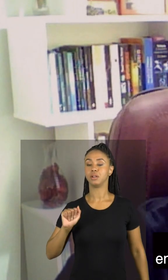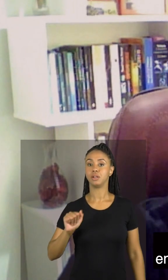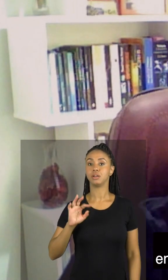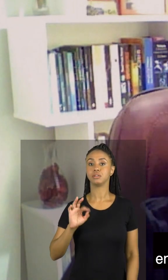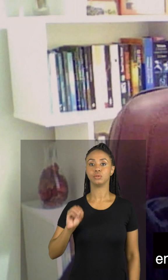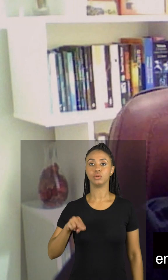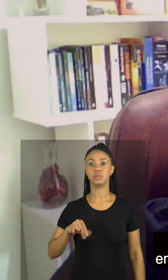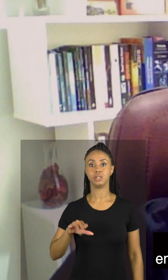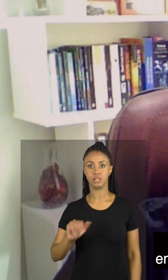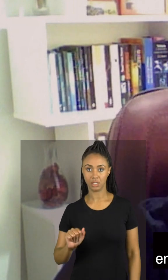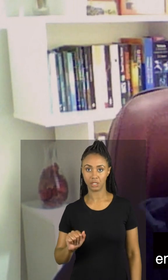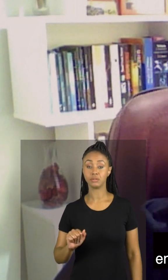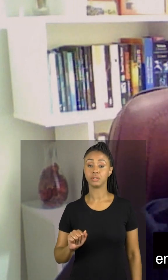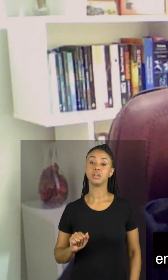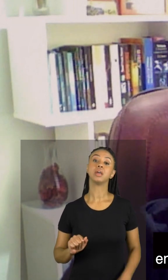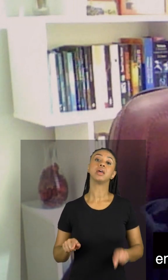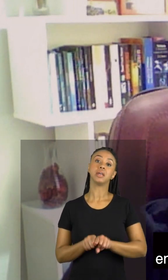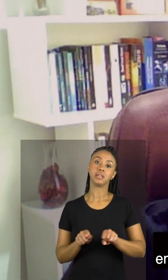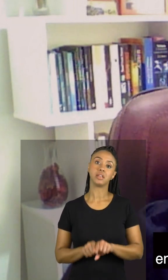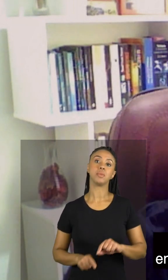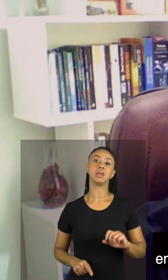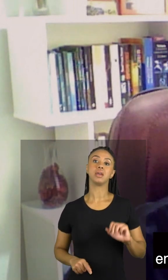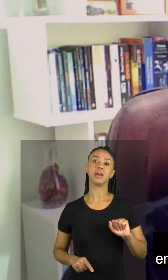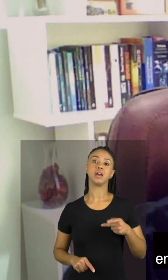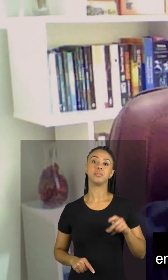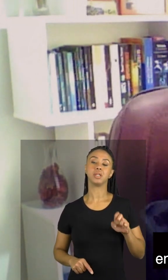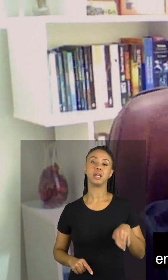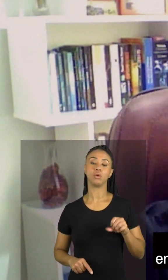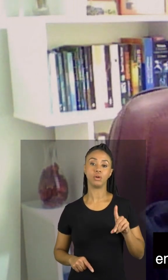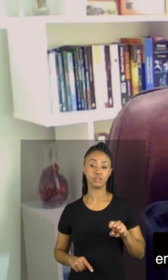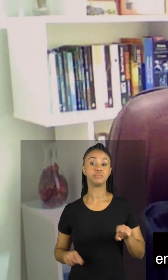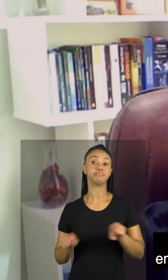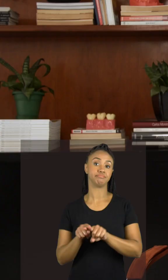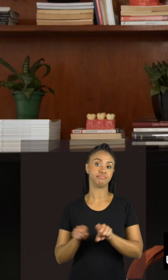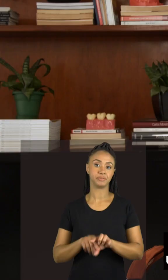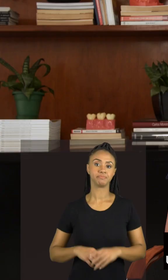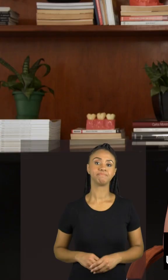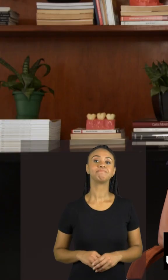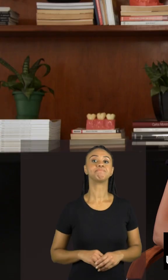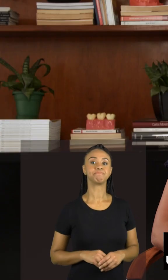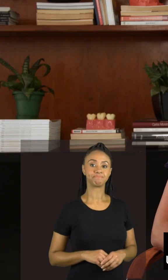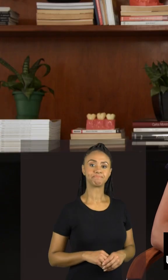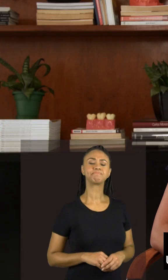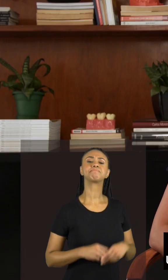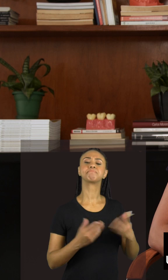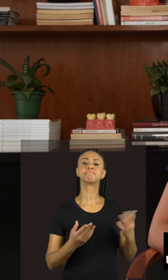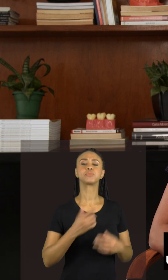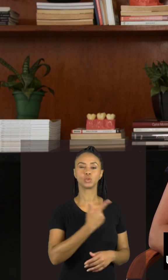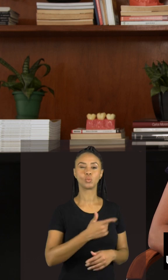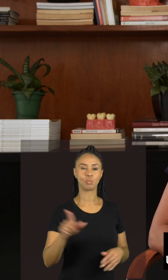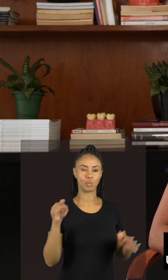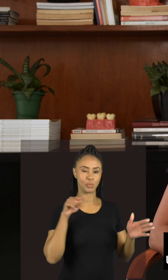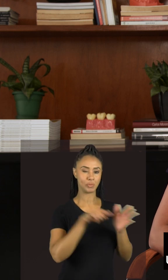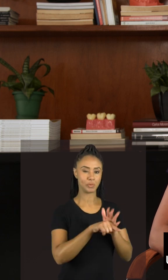e que promove, o hormônio que promove, então, o sono em seres humanos. Jefferson, fazendo uma